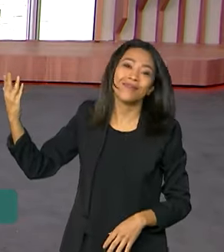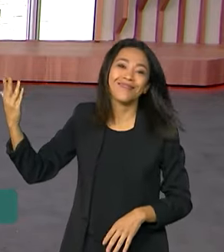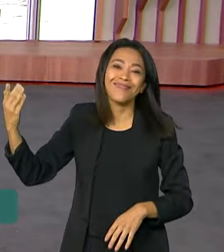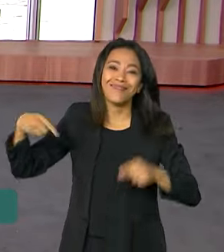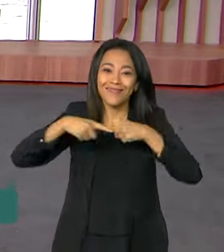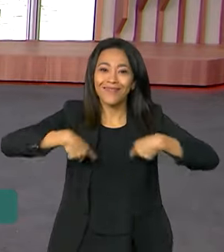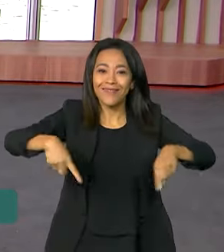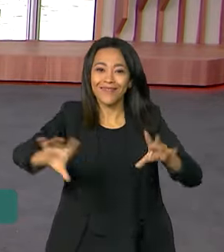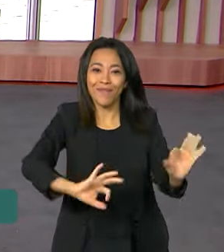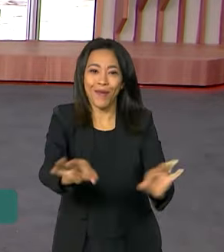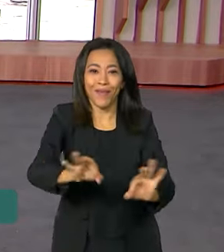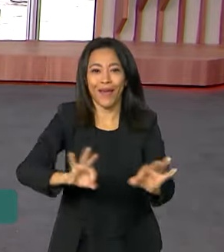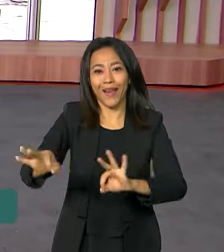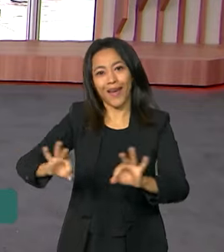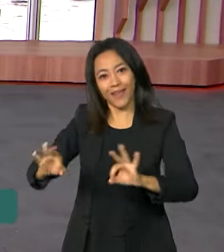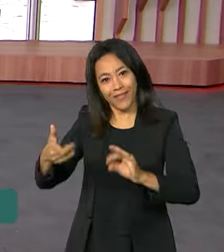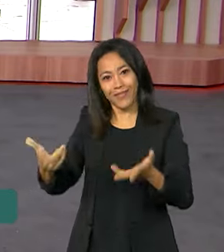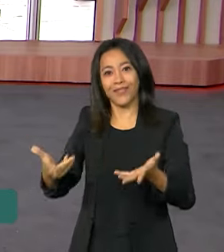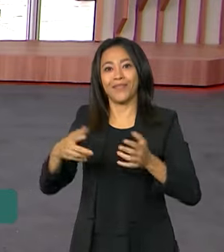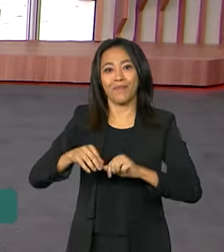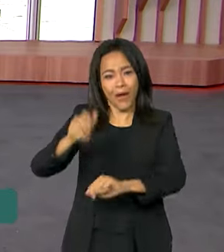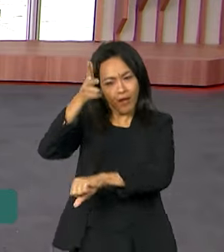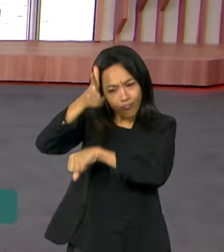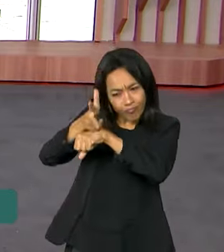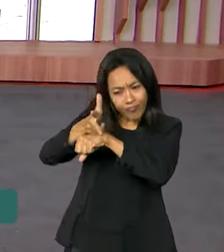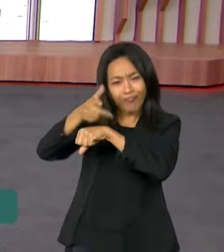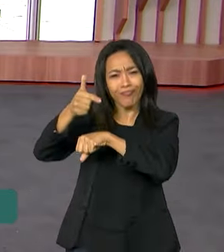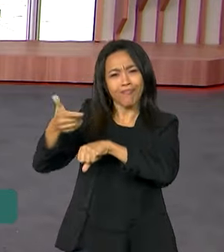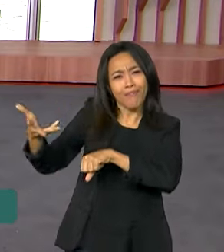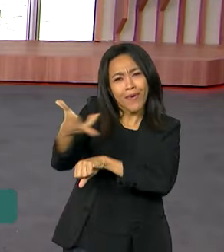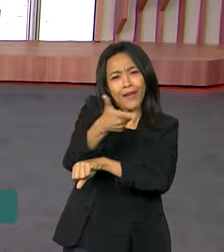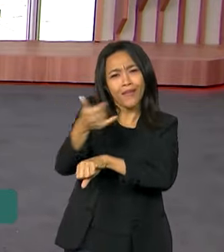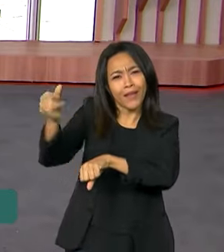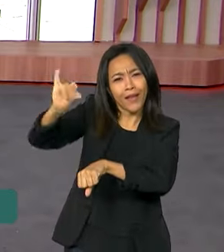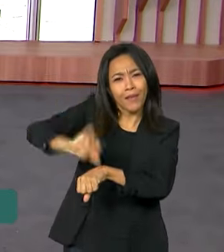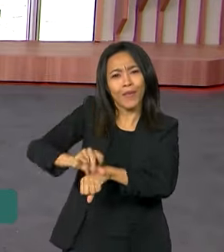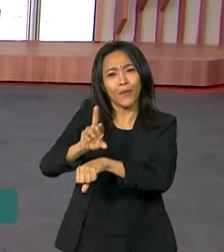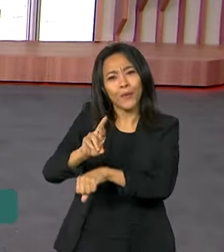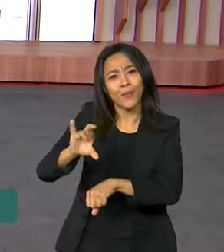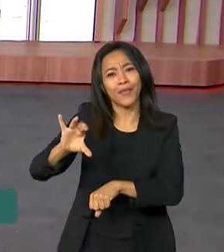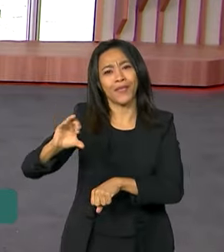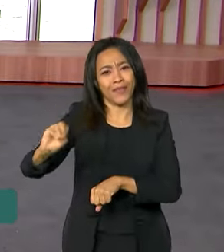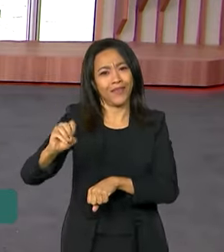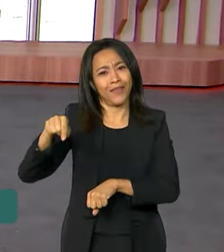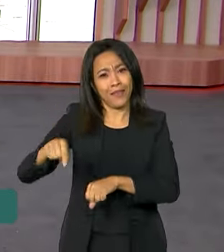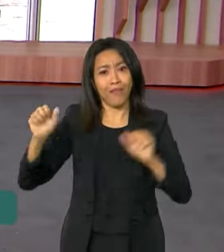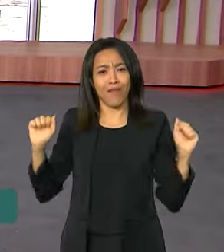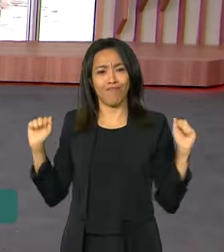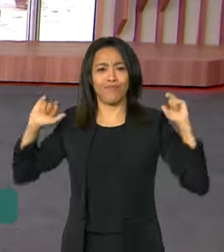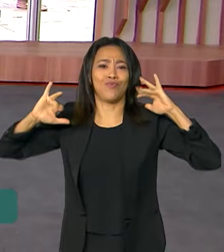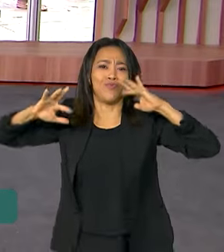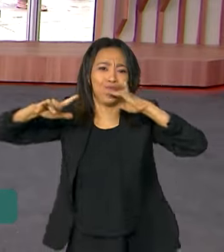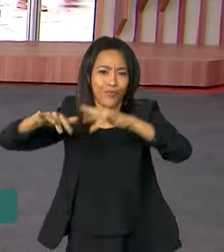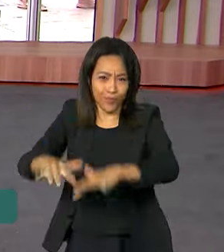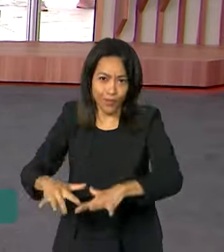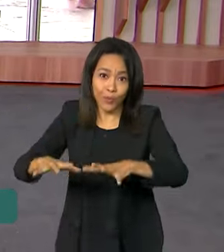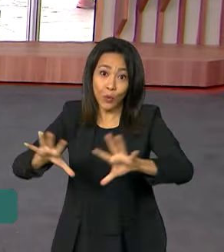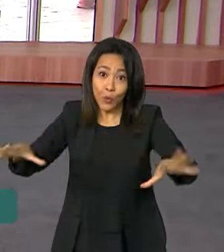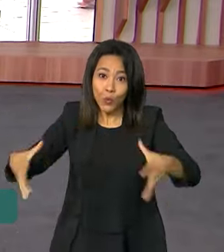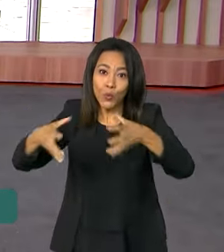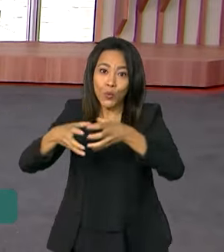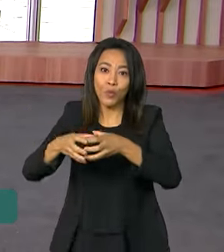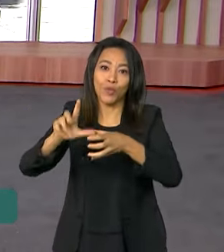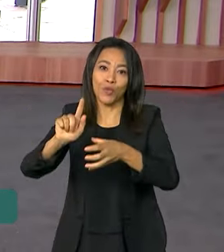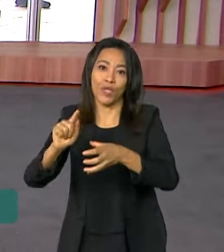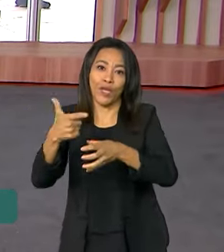estúdio montado no Espaço Cobra, bem no Porto Maravilha, na Cidade Maravilhosa, o local que vai receber o G20 Social.